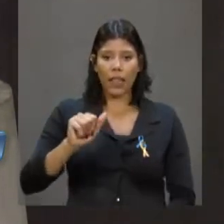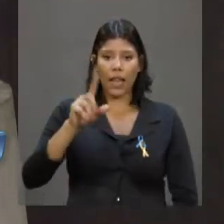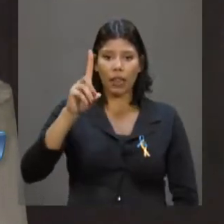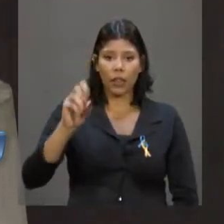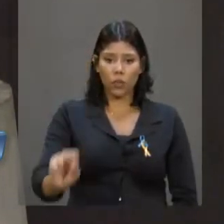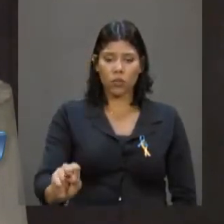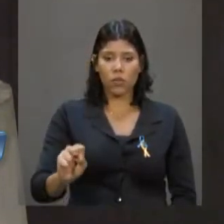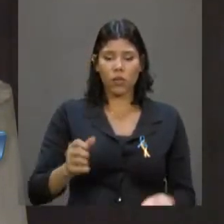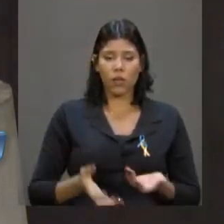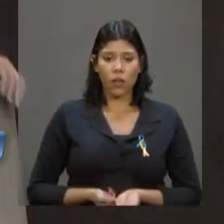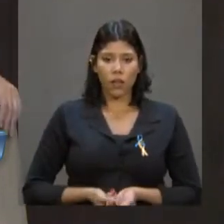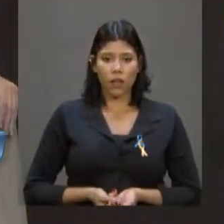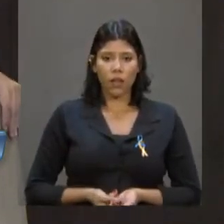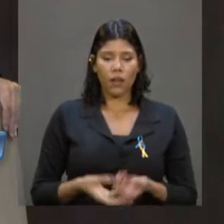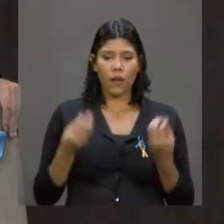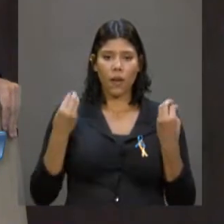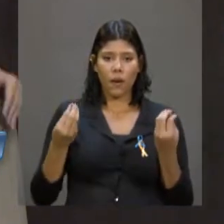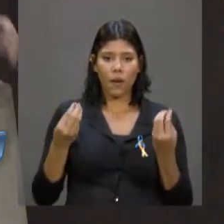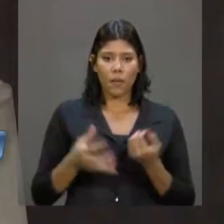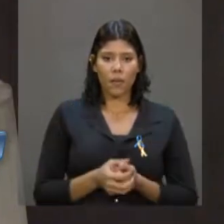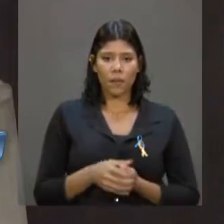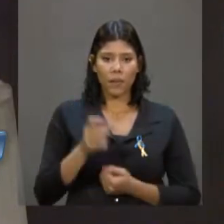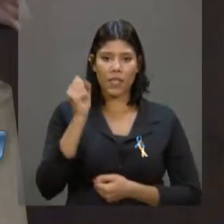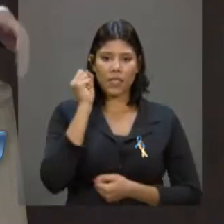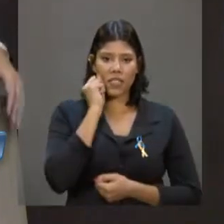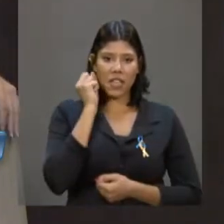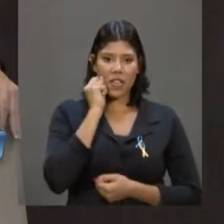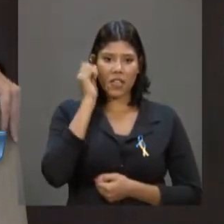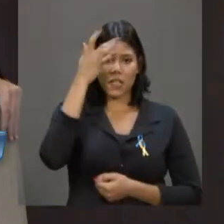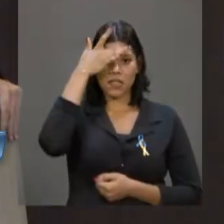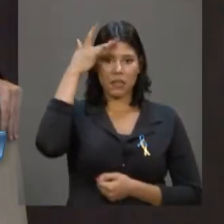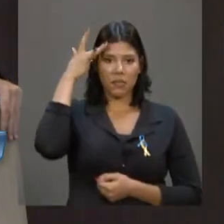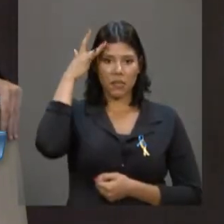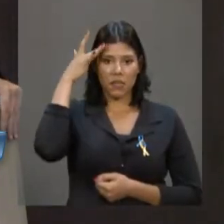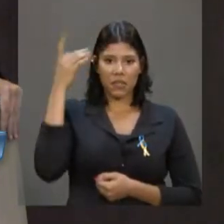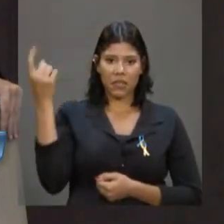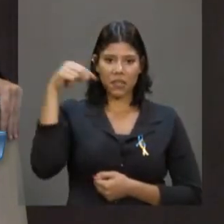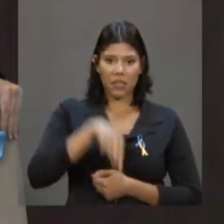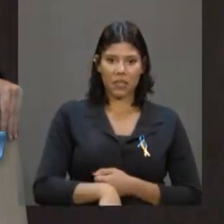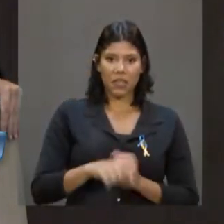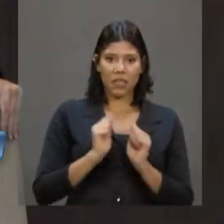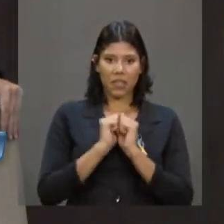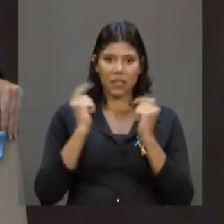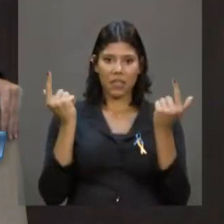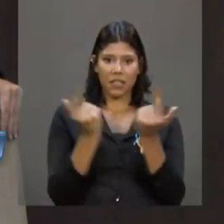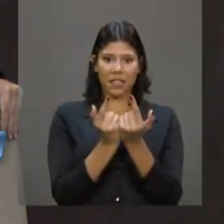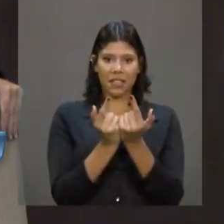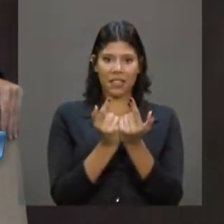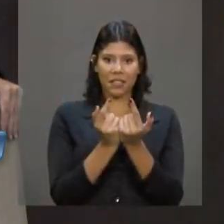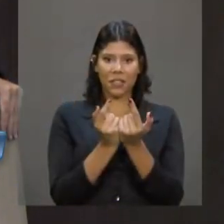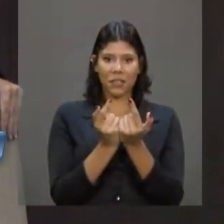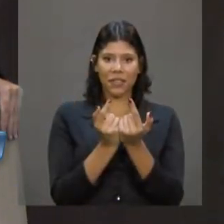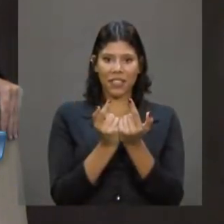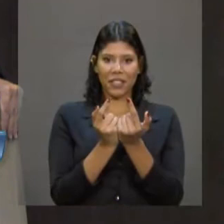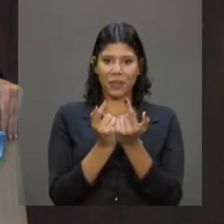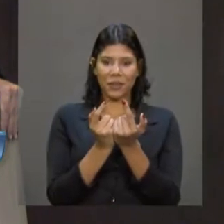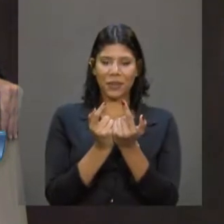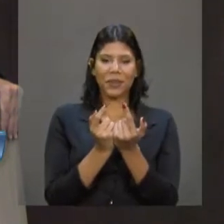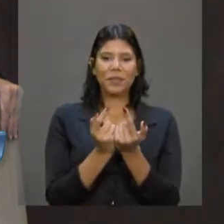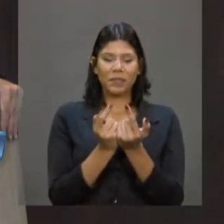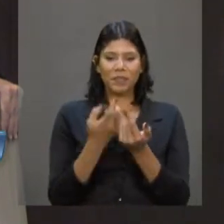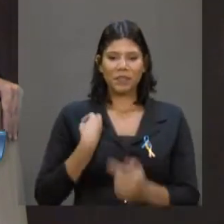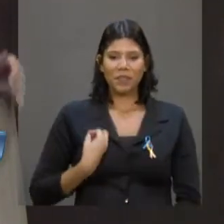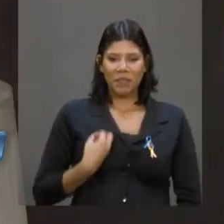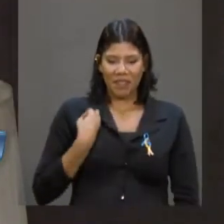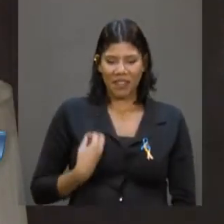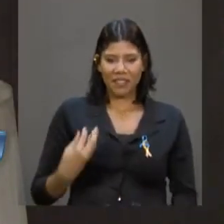como diz o deputado Sérgio, aqueles que se acotovelam no plenário 13 de maio, para que estejam presentes nas audiências